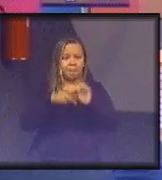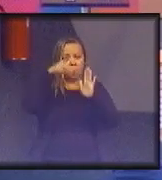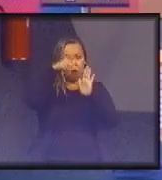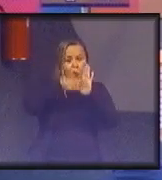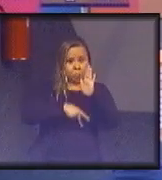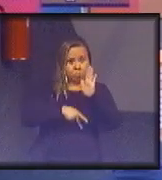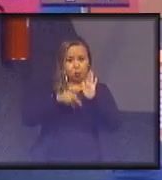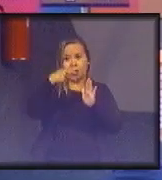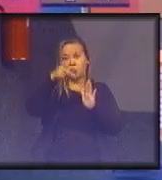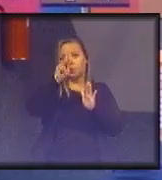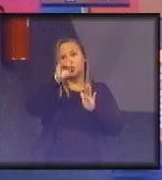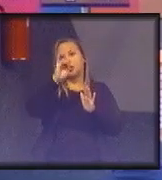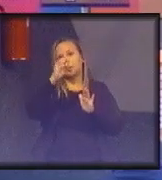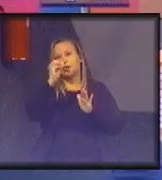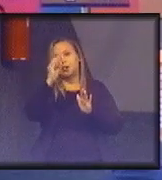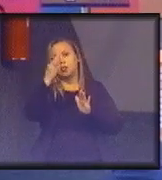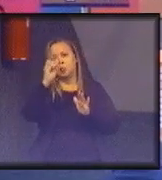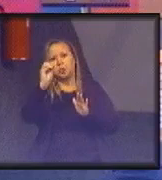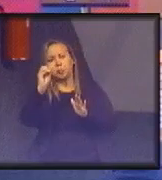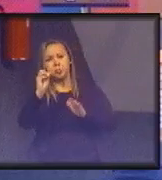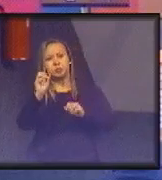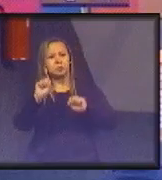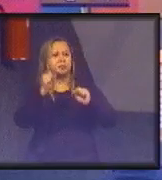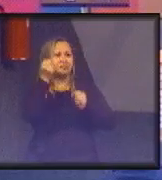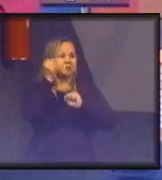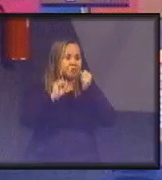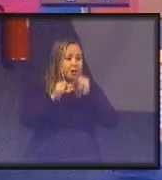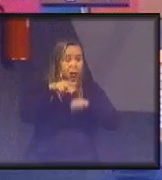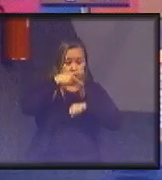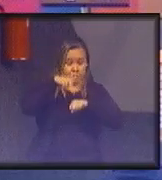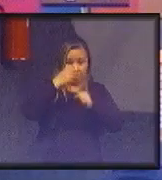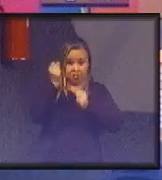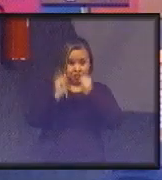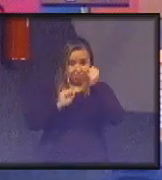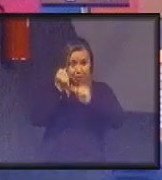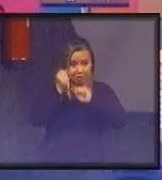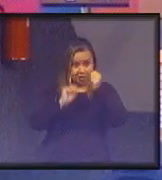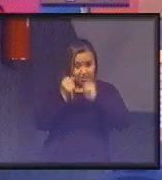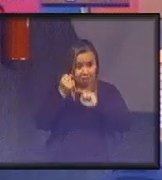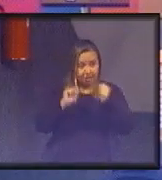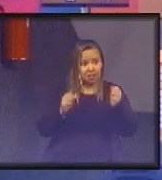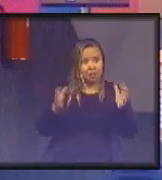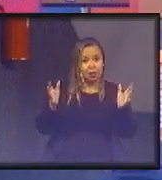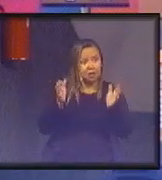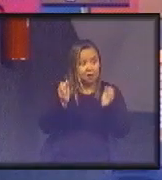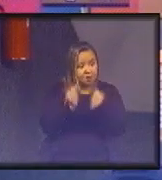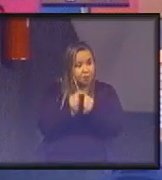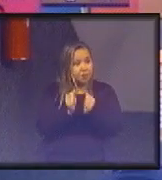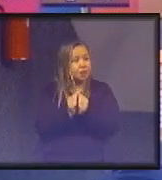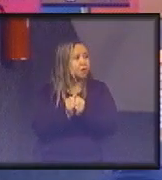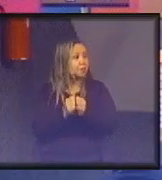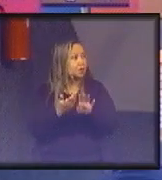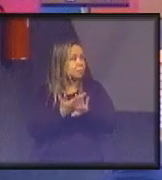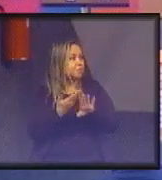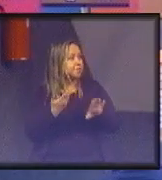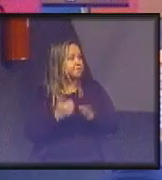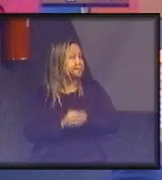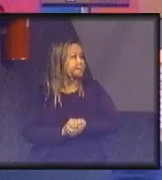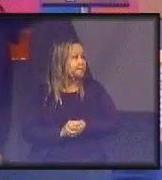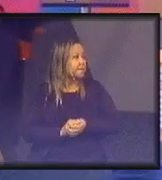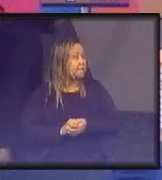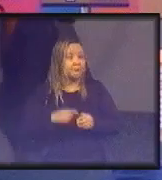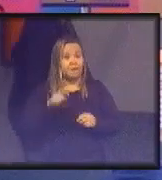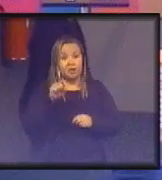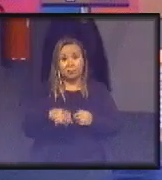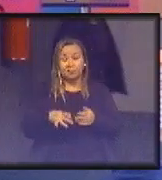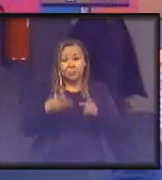industrializados e não industrializados. China, Brasil, Índia, ficaram no não industrializado, sem compromisso. Então,